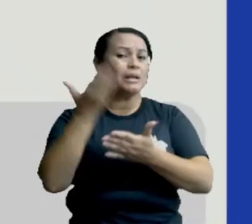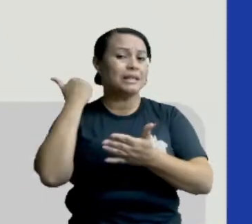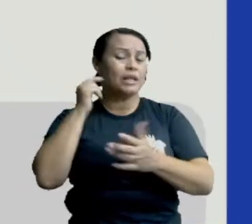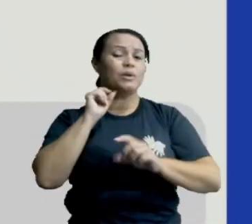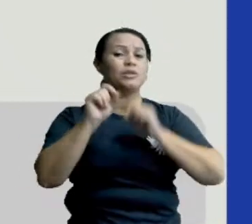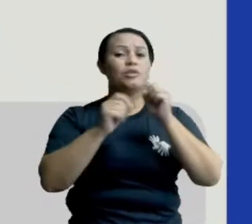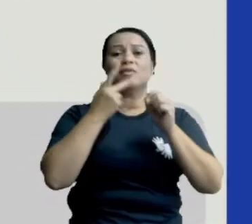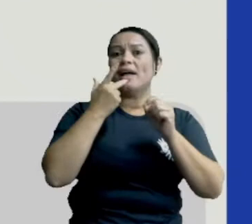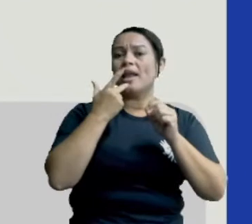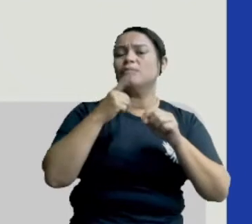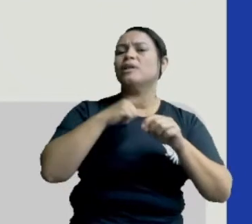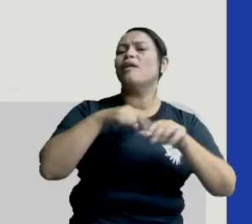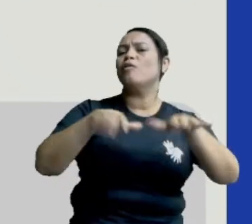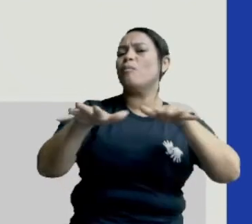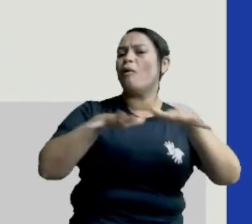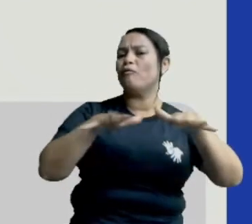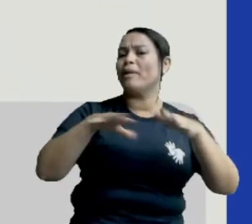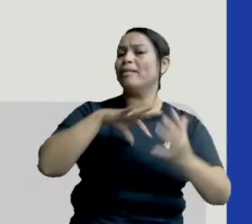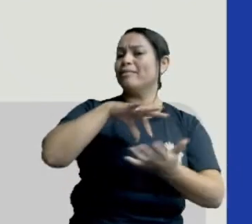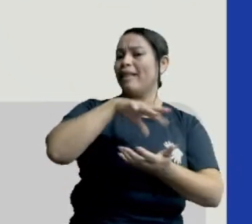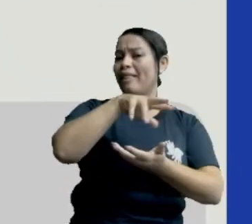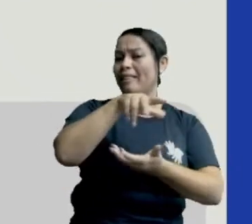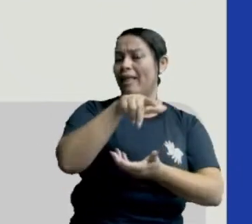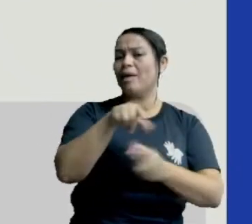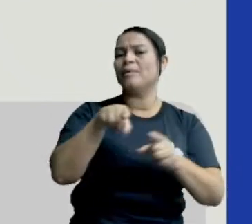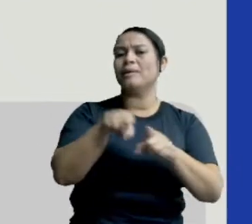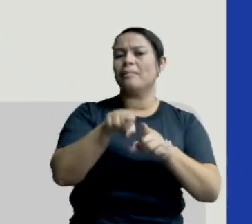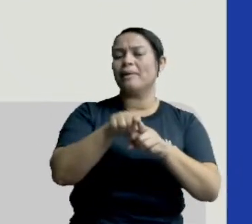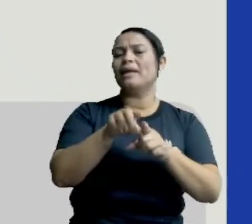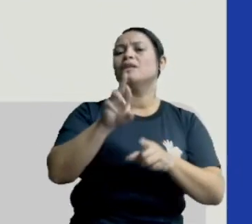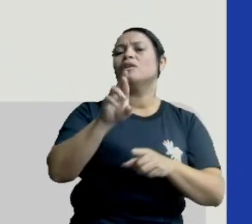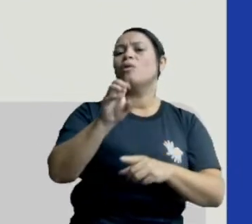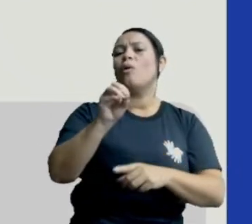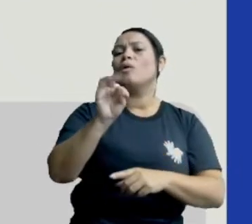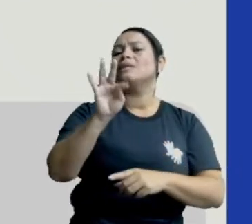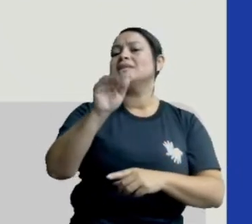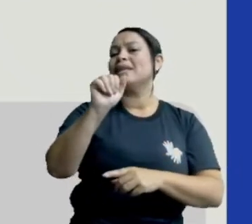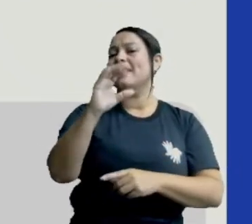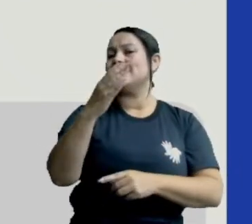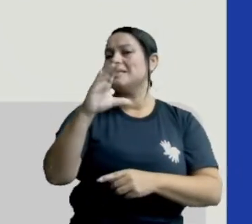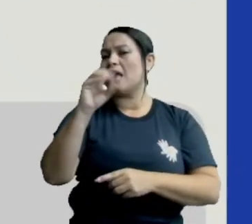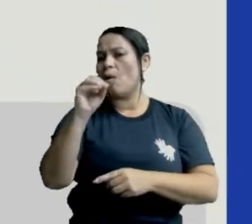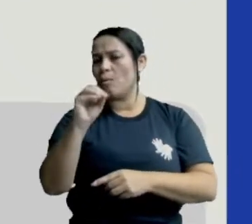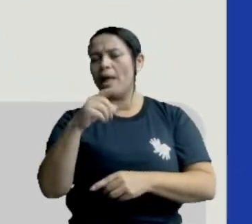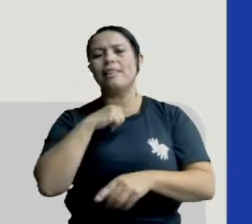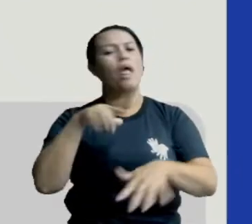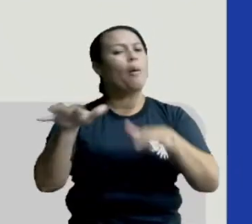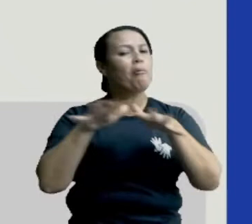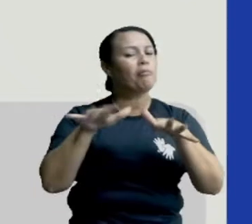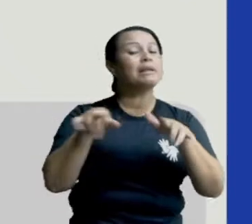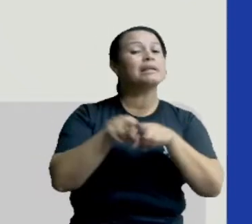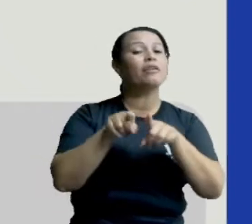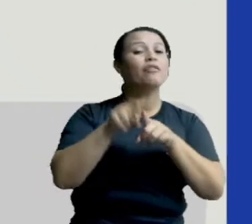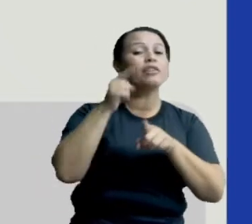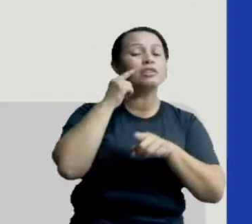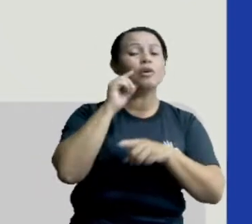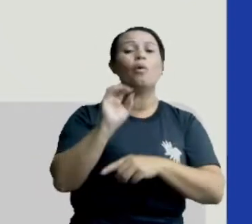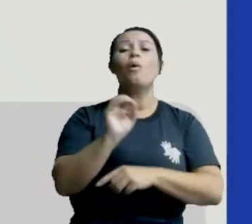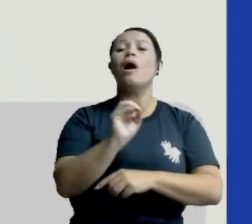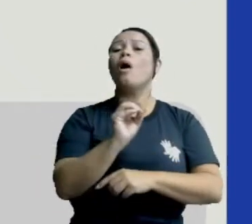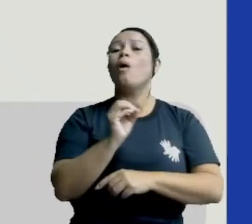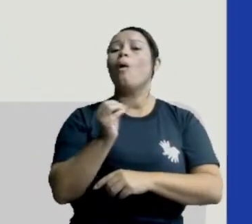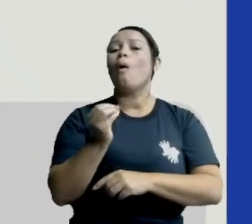falou sobre os movimentos da Terra e um dos movimentos era o movimento de rotação. Então, o movimento de